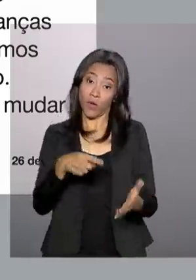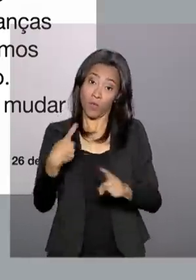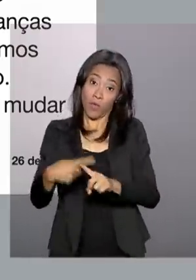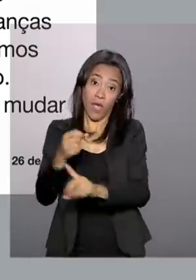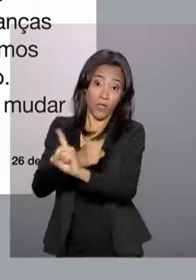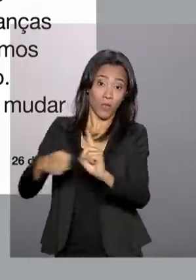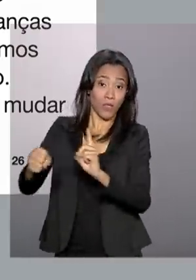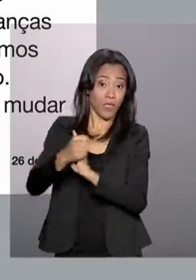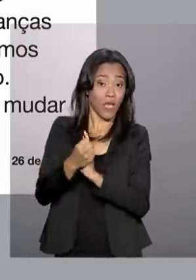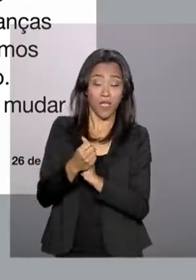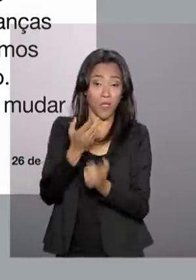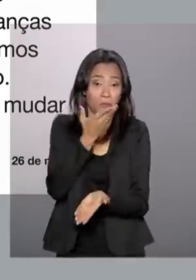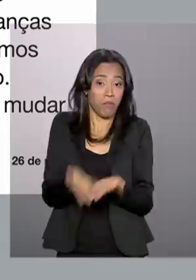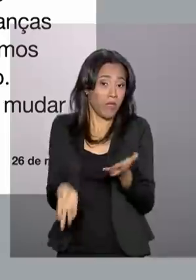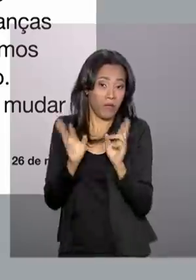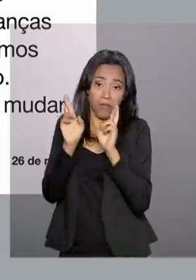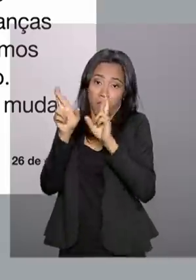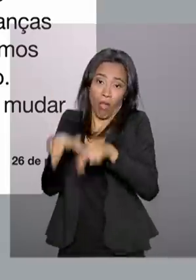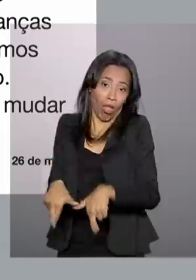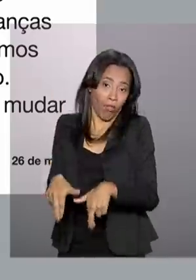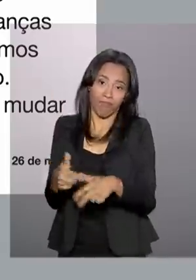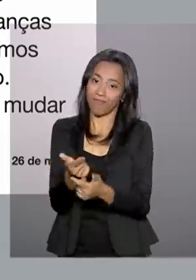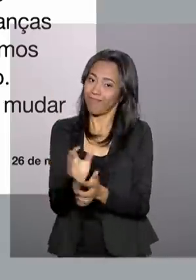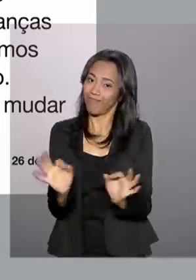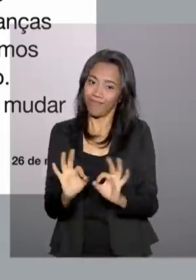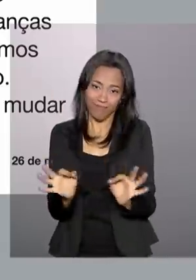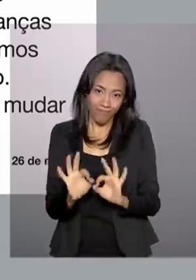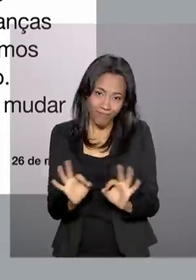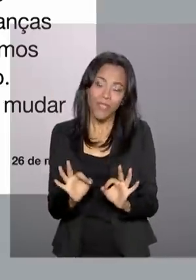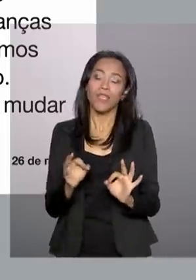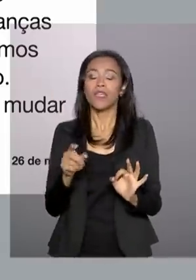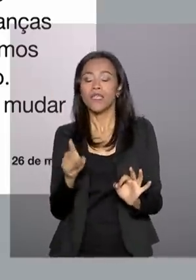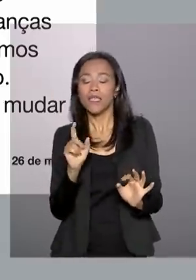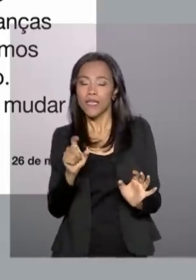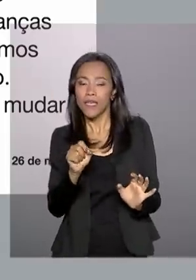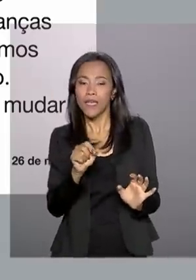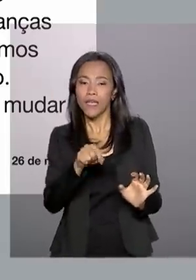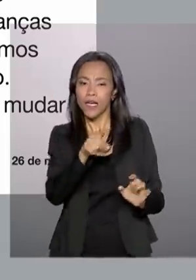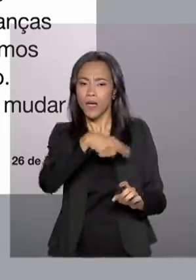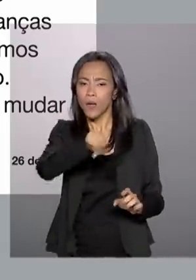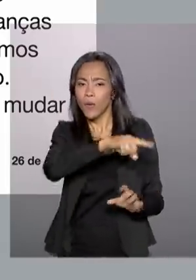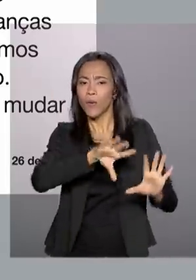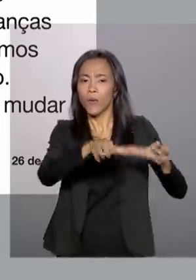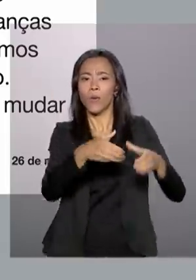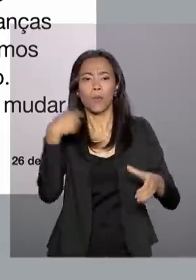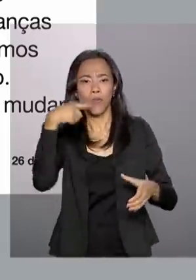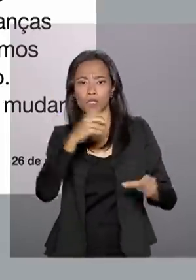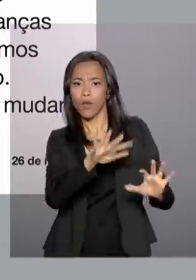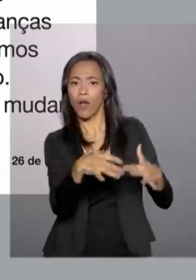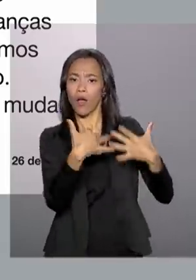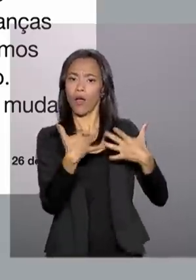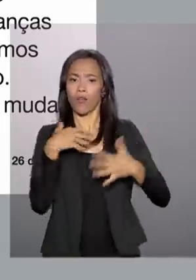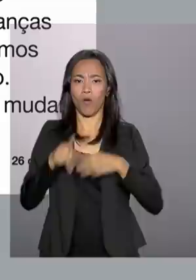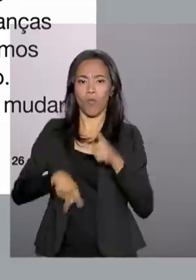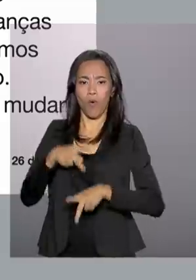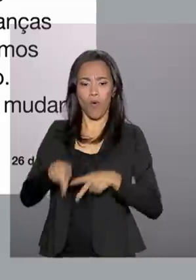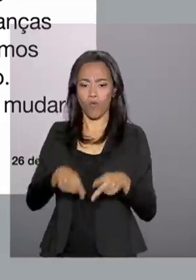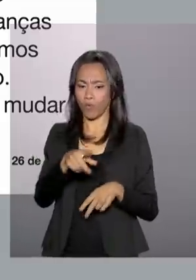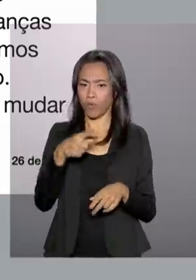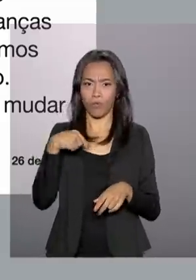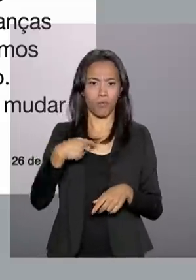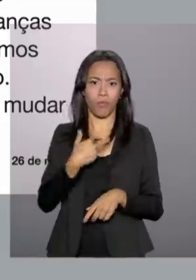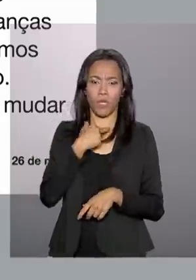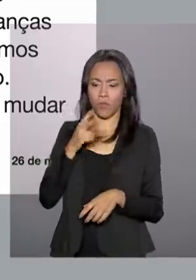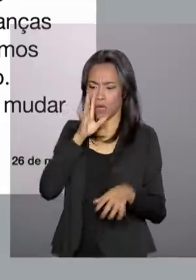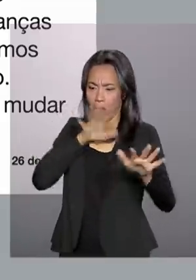perdeu as esperanças de que os políticos escutem a voz do povo. Ele disse, não podemos ignorar isso, é hora de